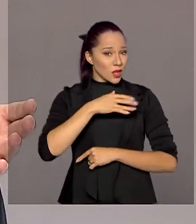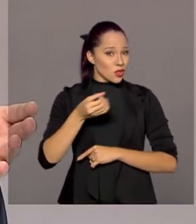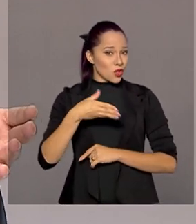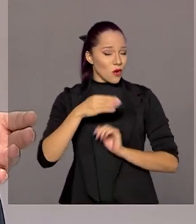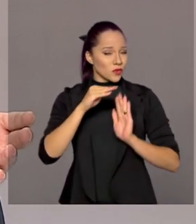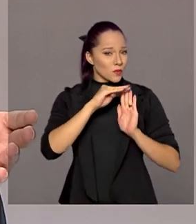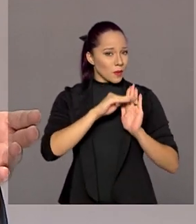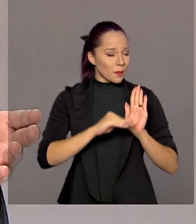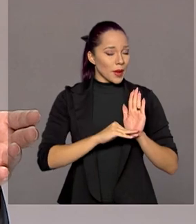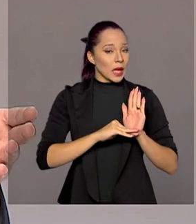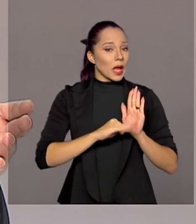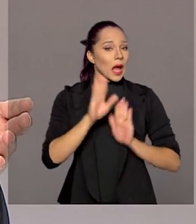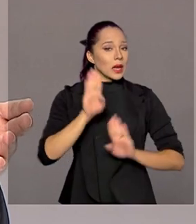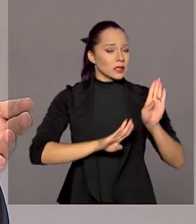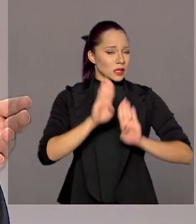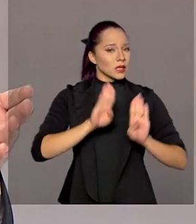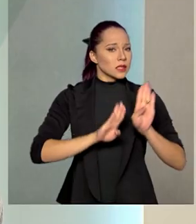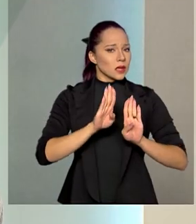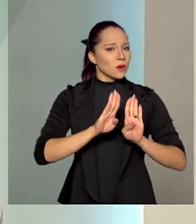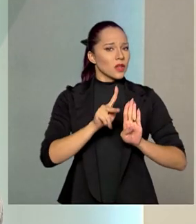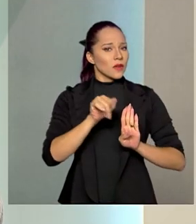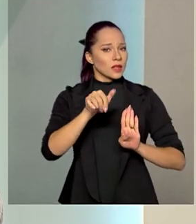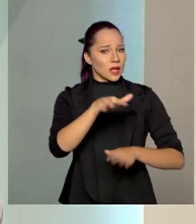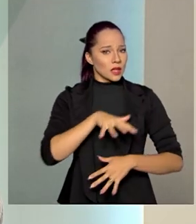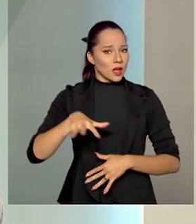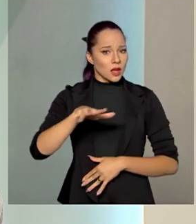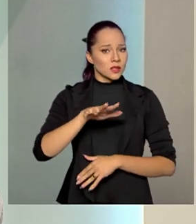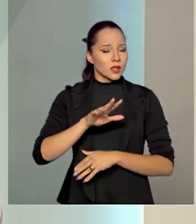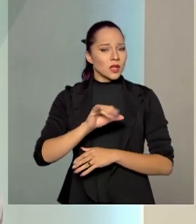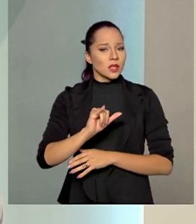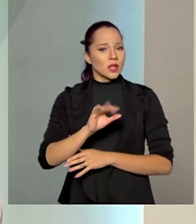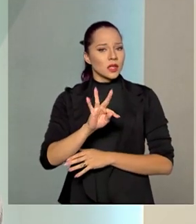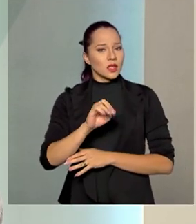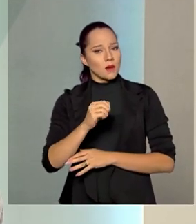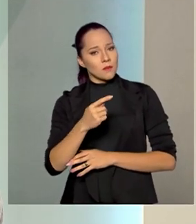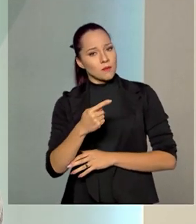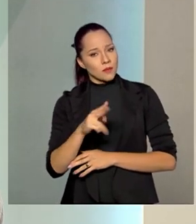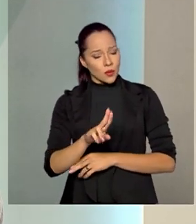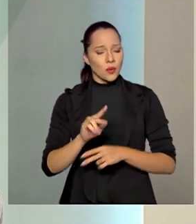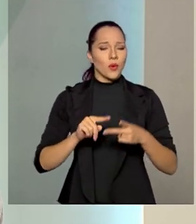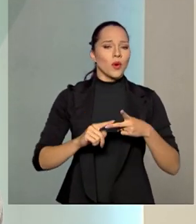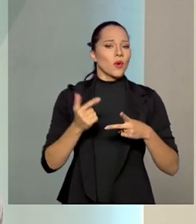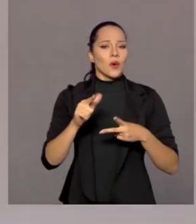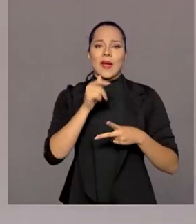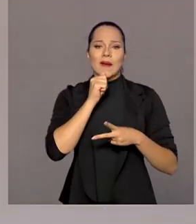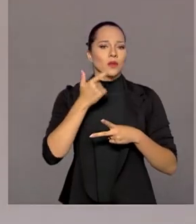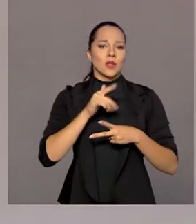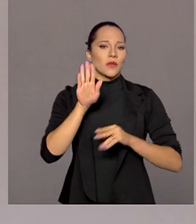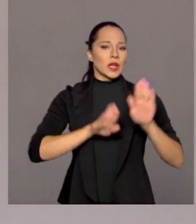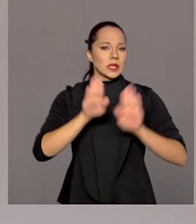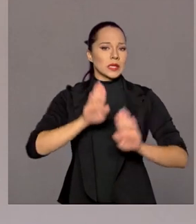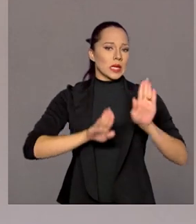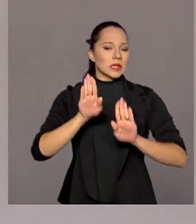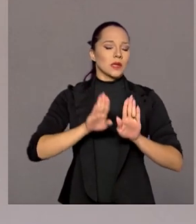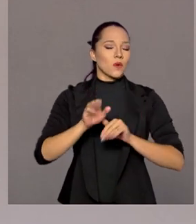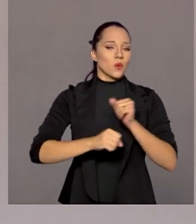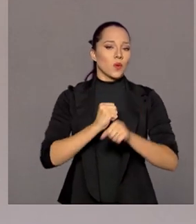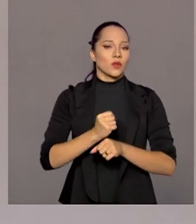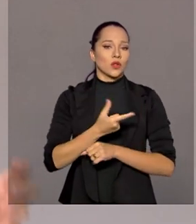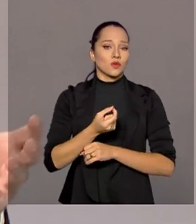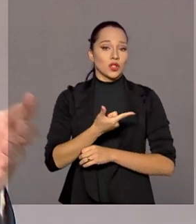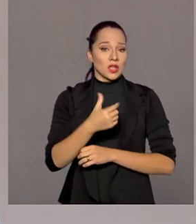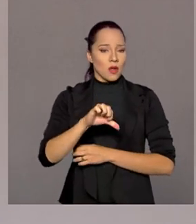à licitação que vai ocorrer dos campos de Atapu e Sépia, que não foram licitados lá em 2019.